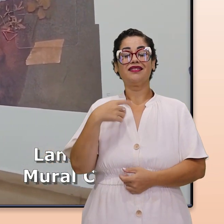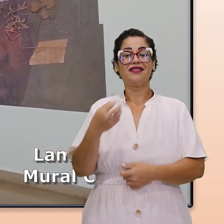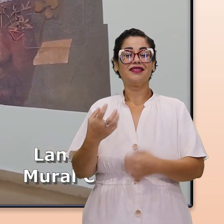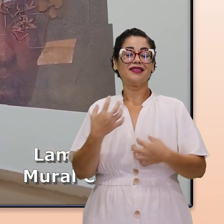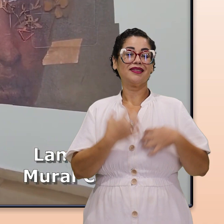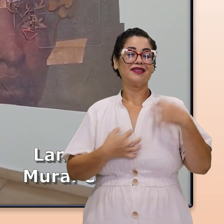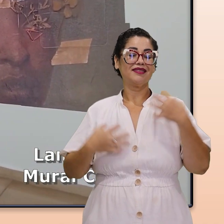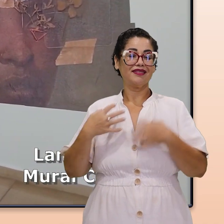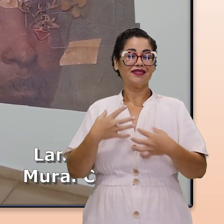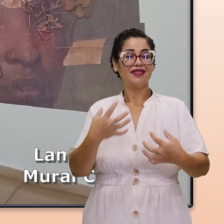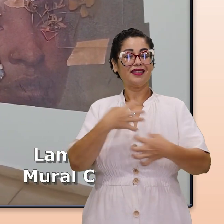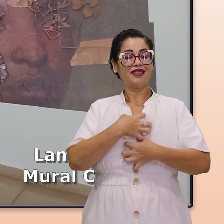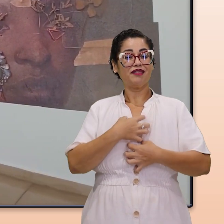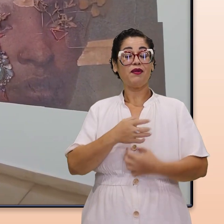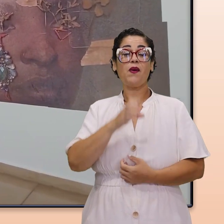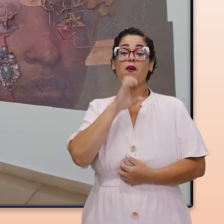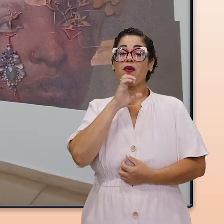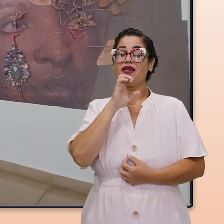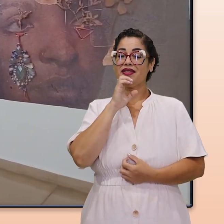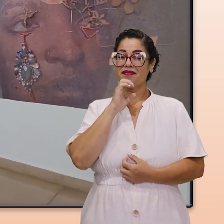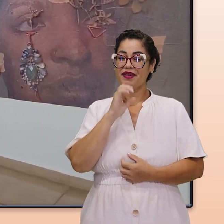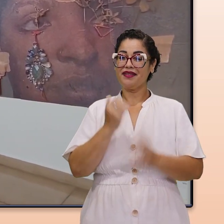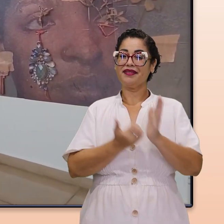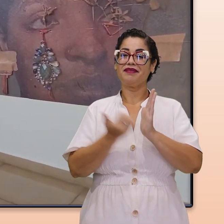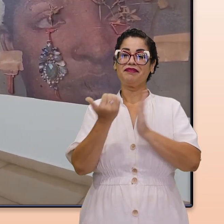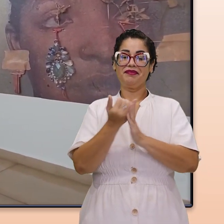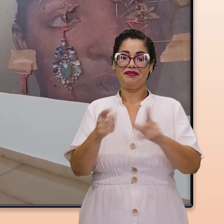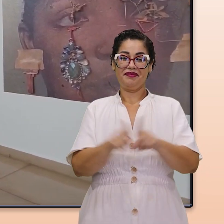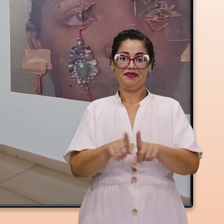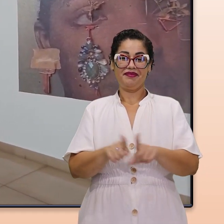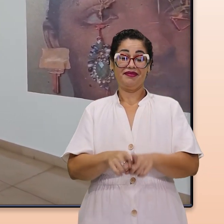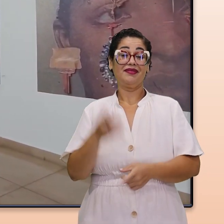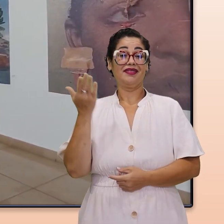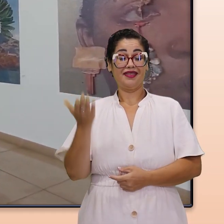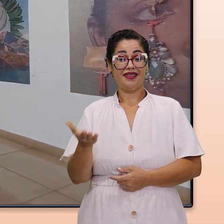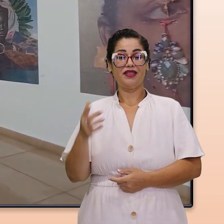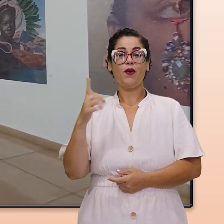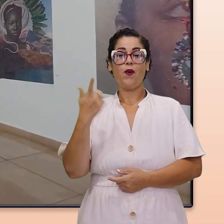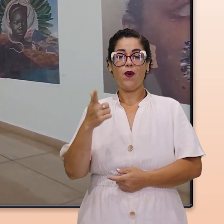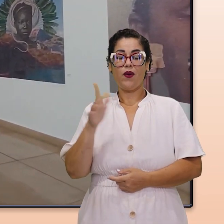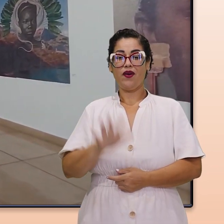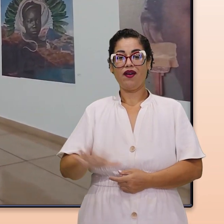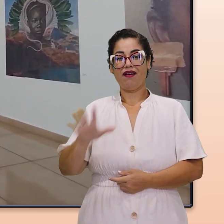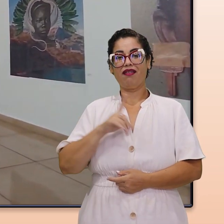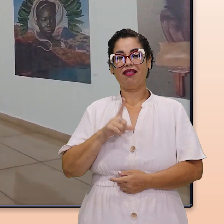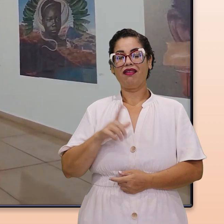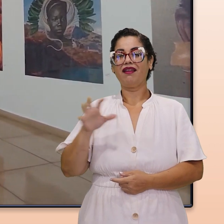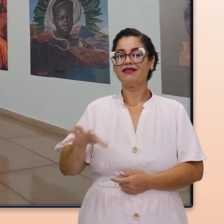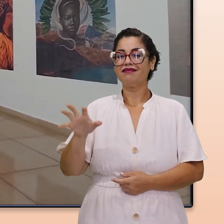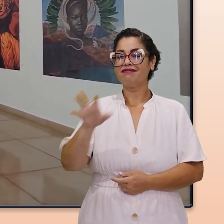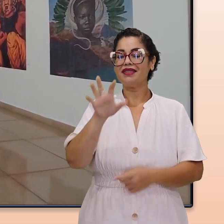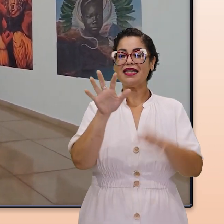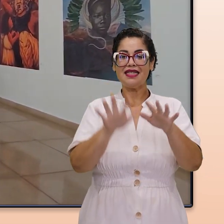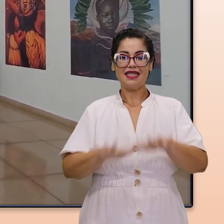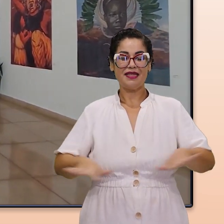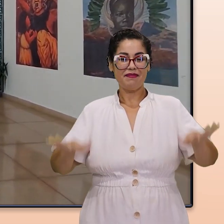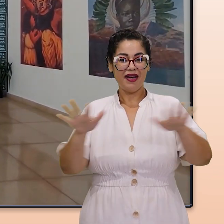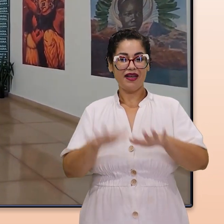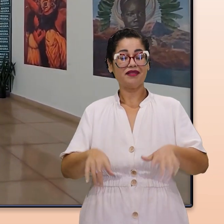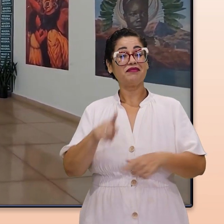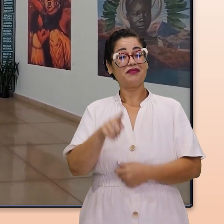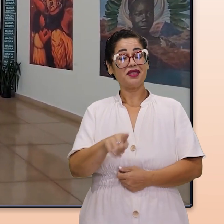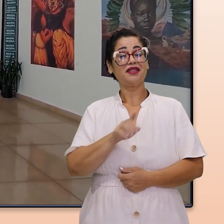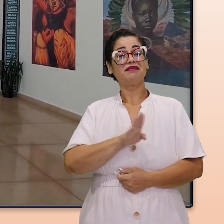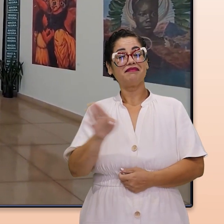sentimentos e o nosso conhecimento. Assim como esse, Goiânia tem vários outros espaços que